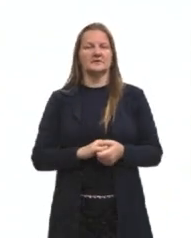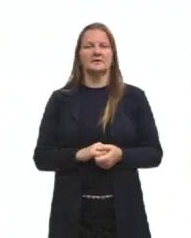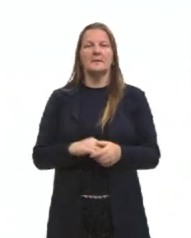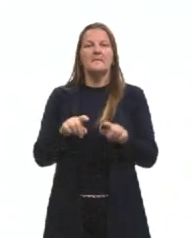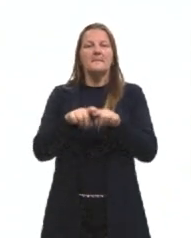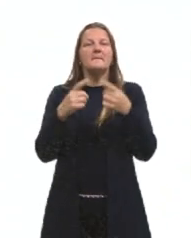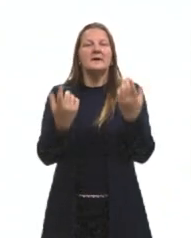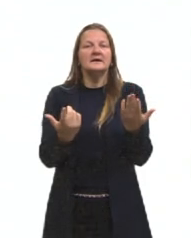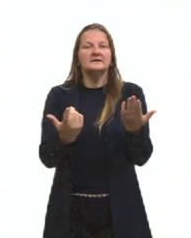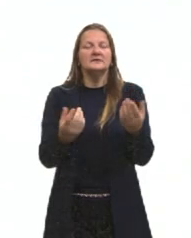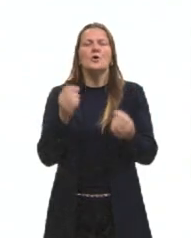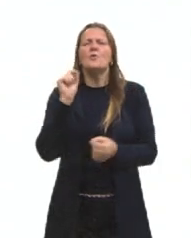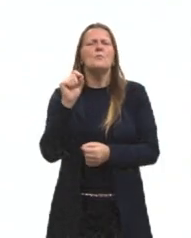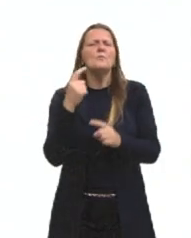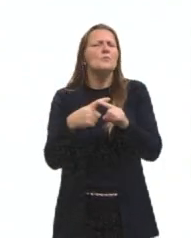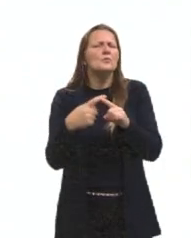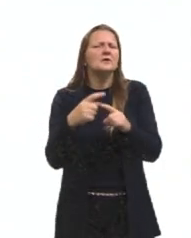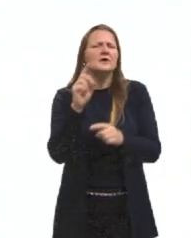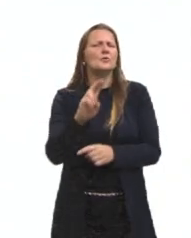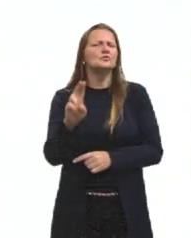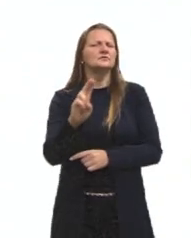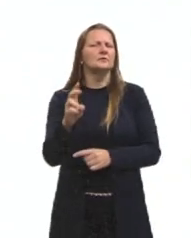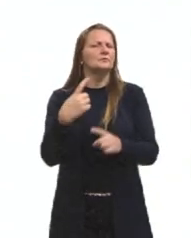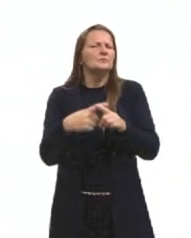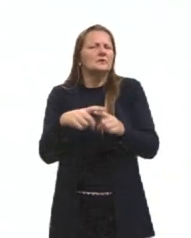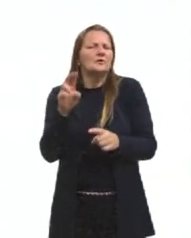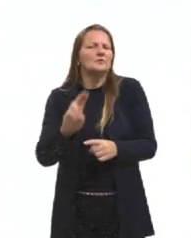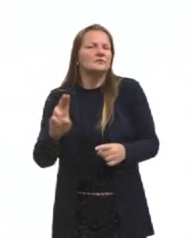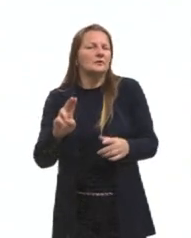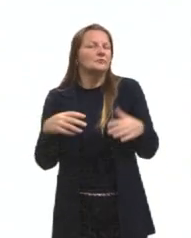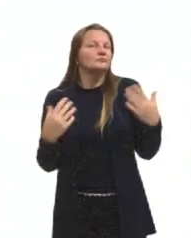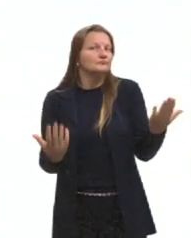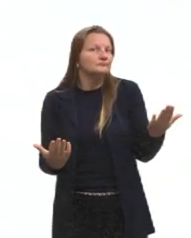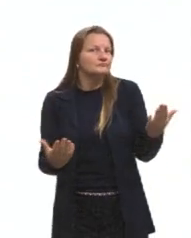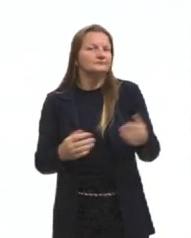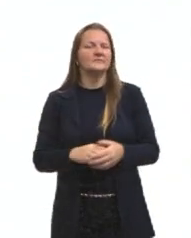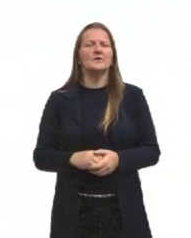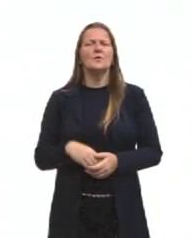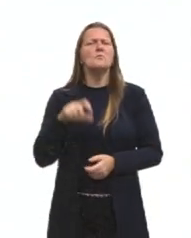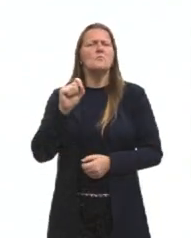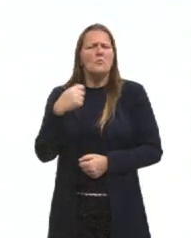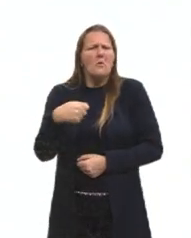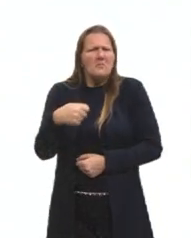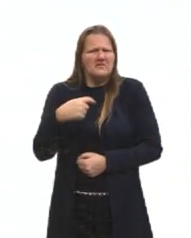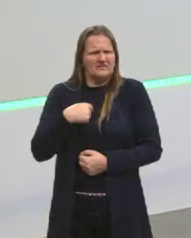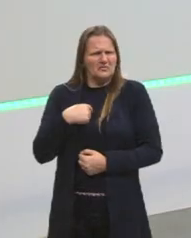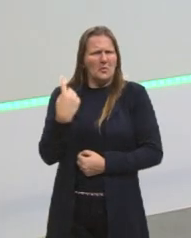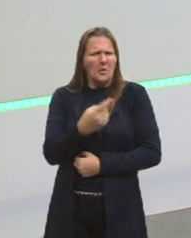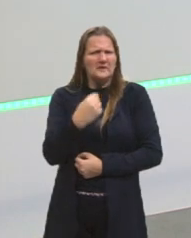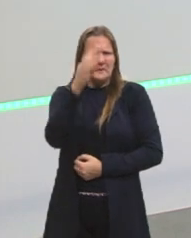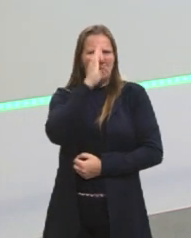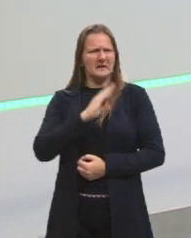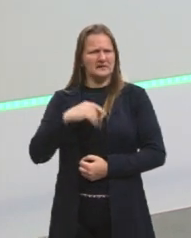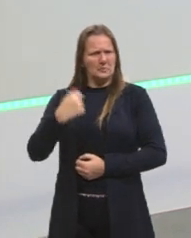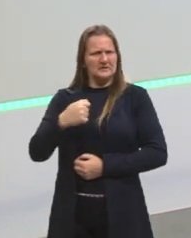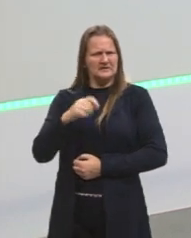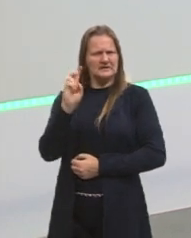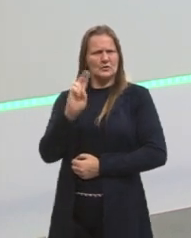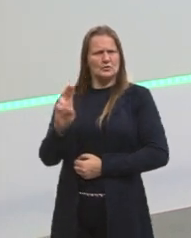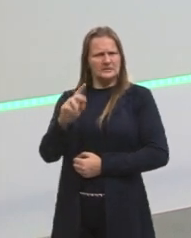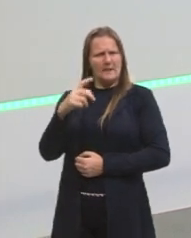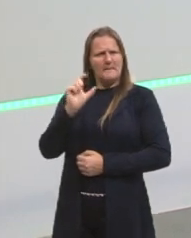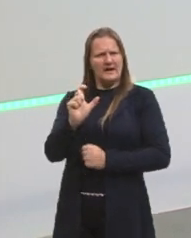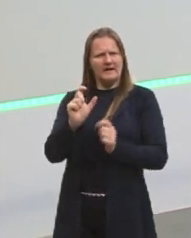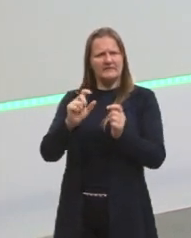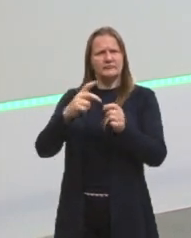Mas por quê? Por que nós fazemos isso? Qual é a necessidade que nós, brasileiros, temos de fazer isso